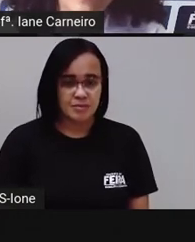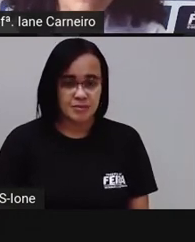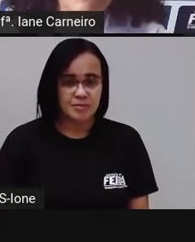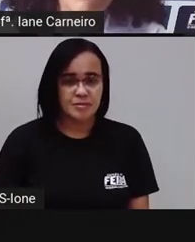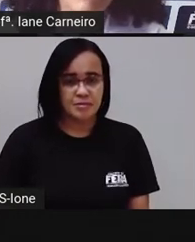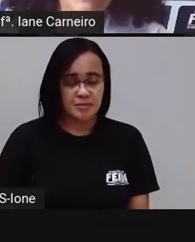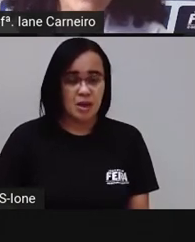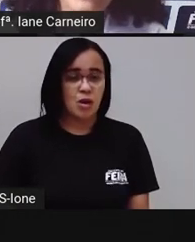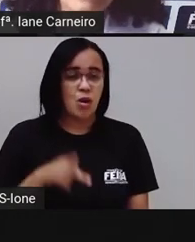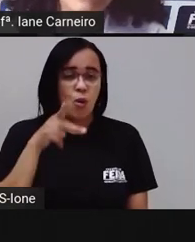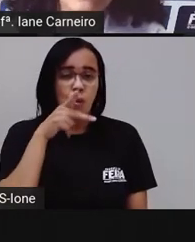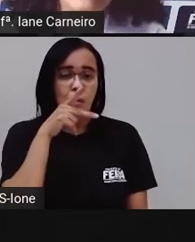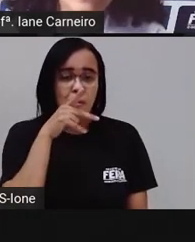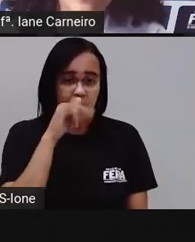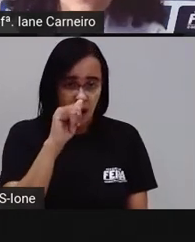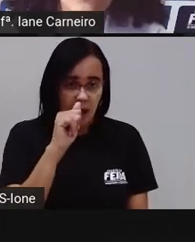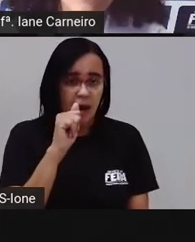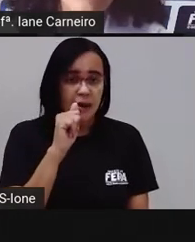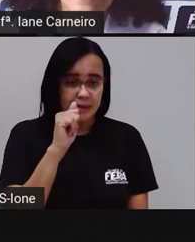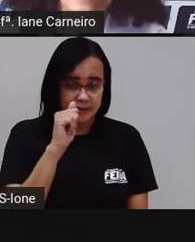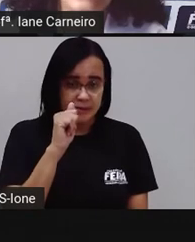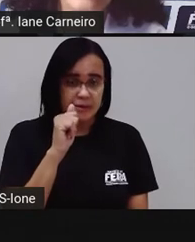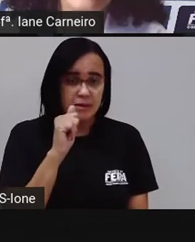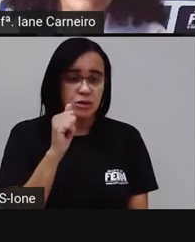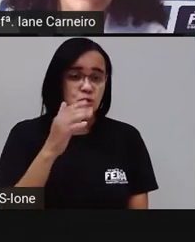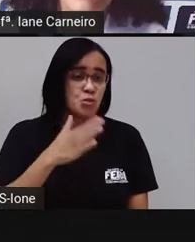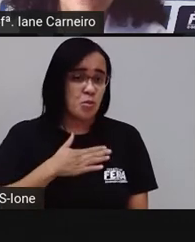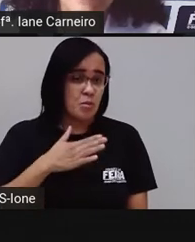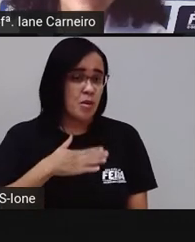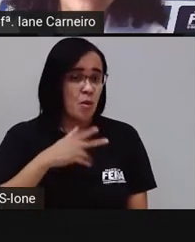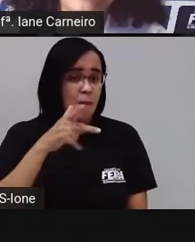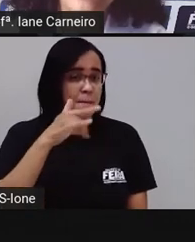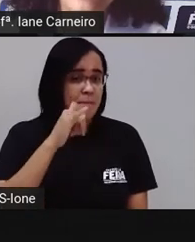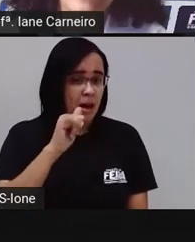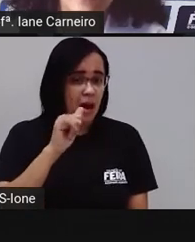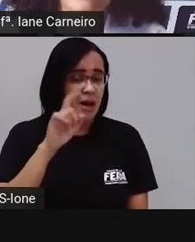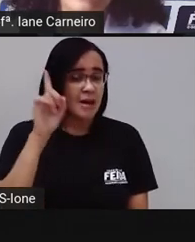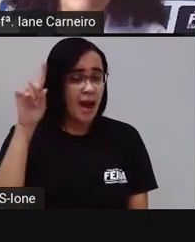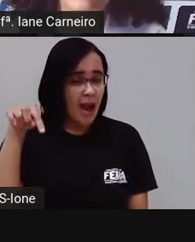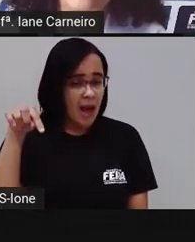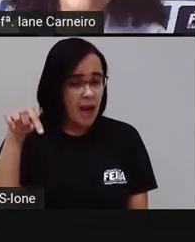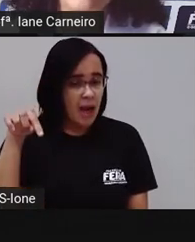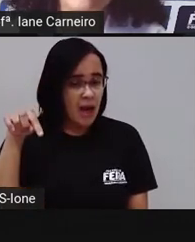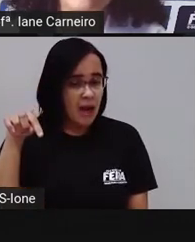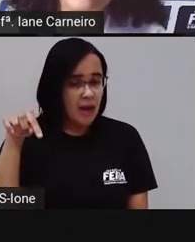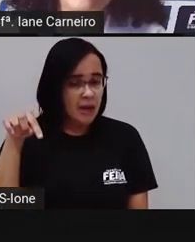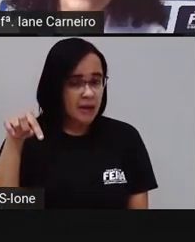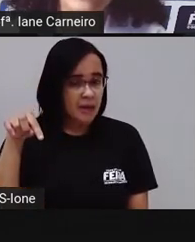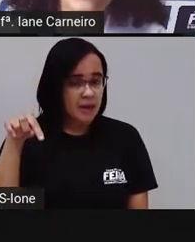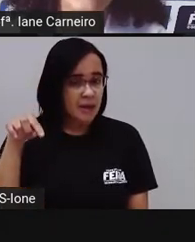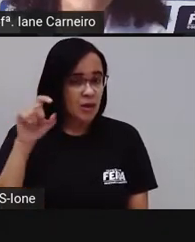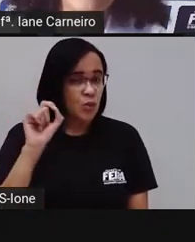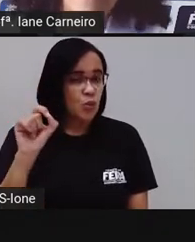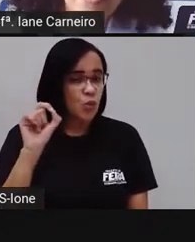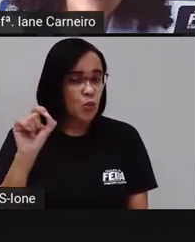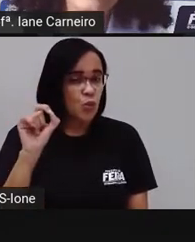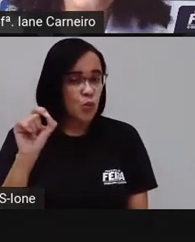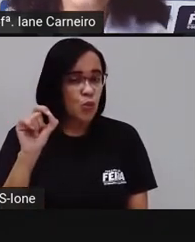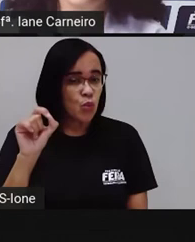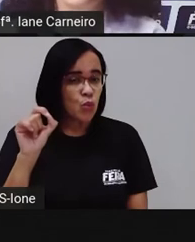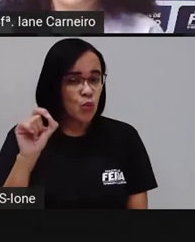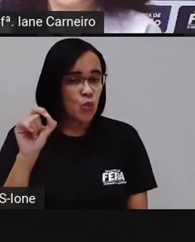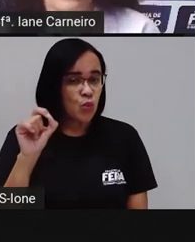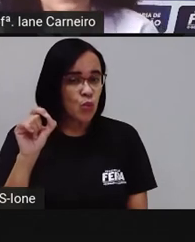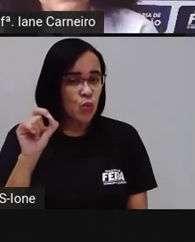colocar aqui. Outra pergunta, ó. O pai do meu pai é o que meu? O pai